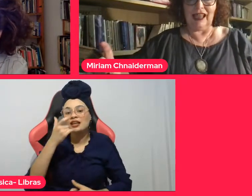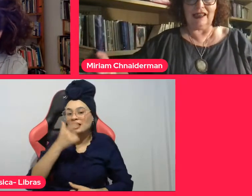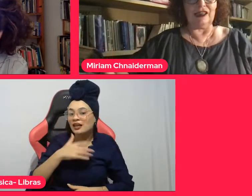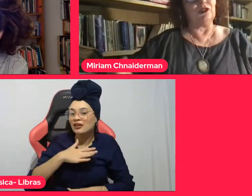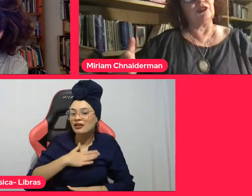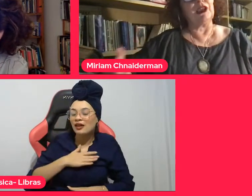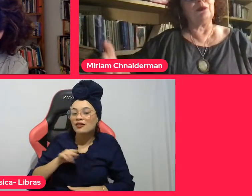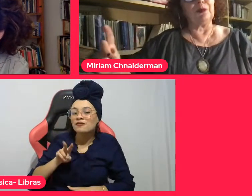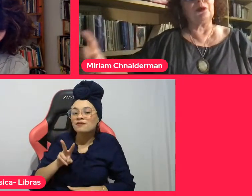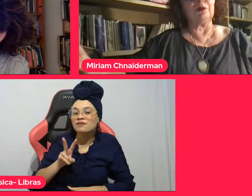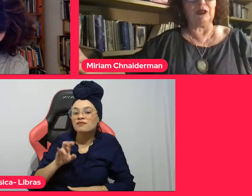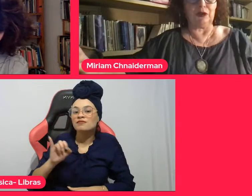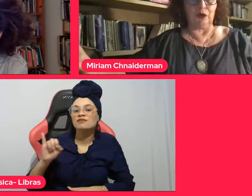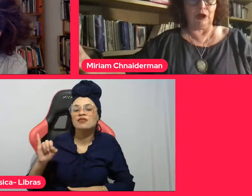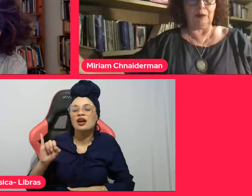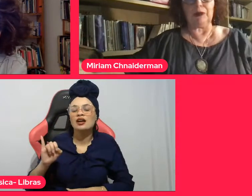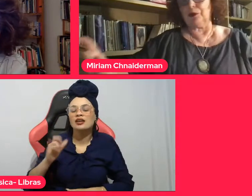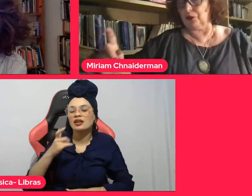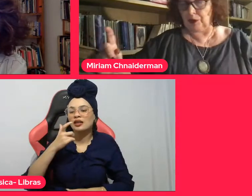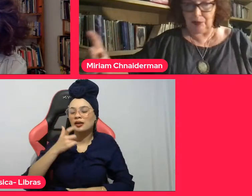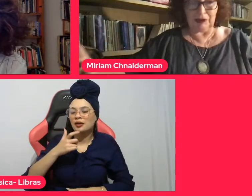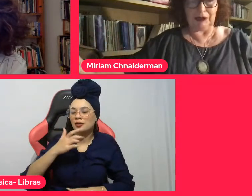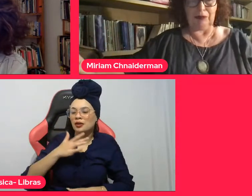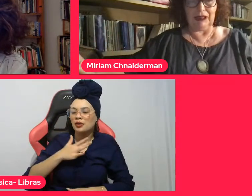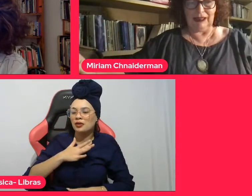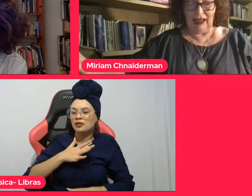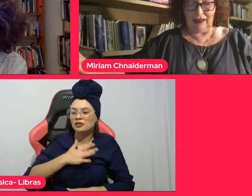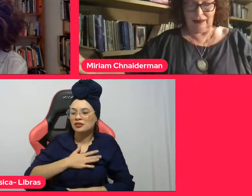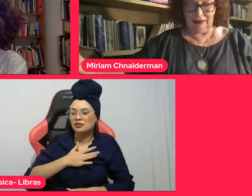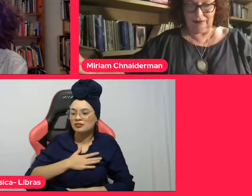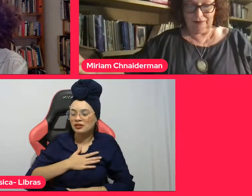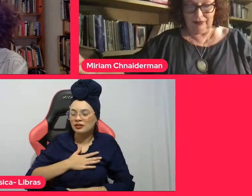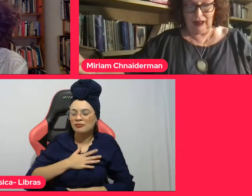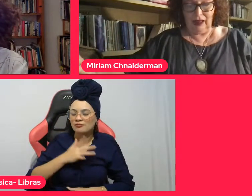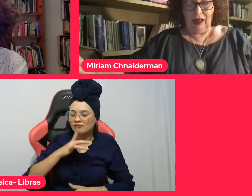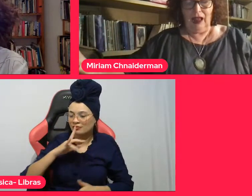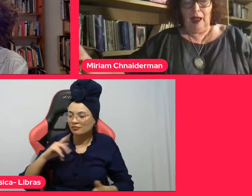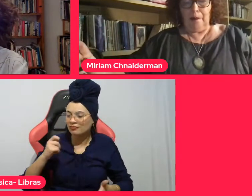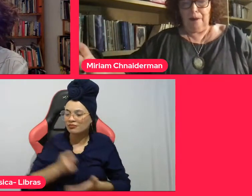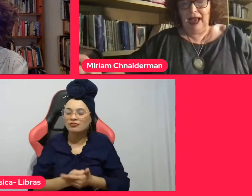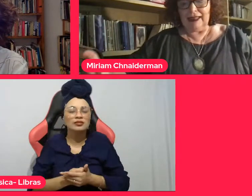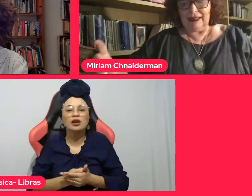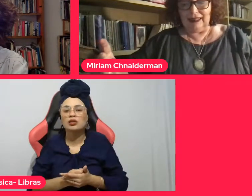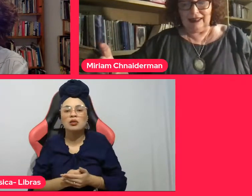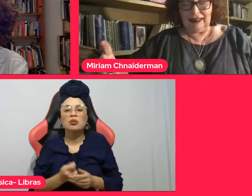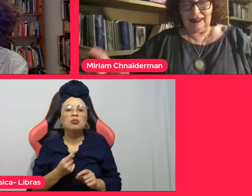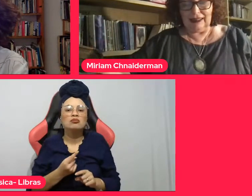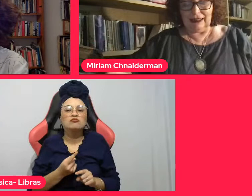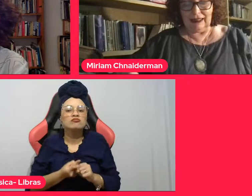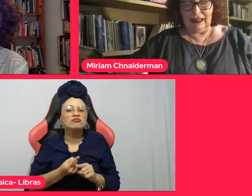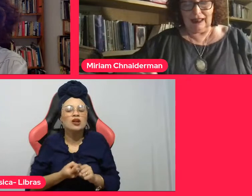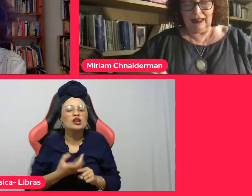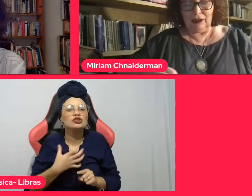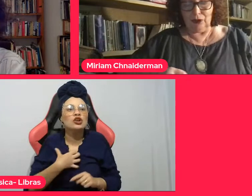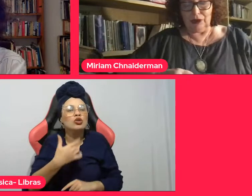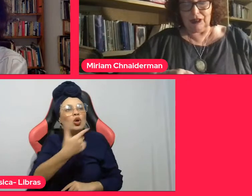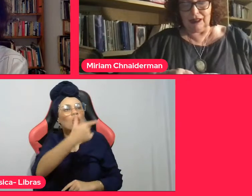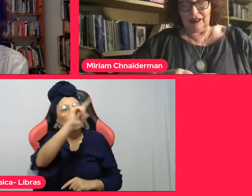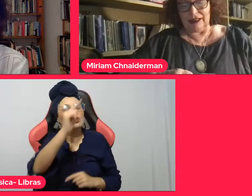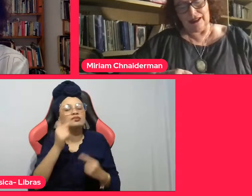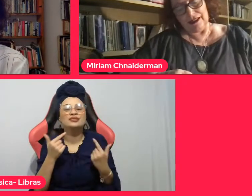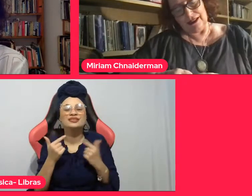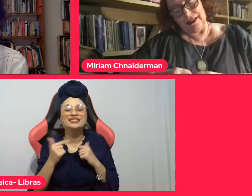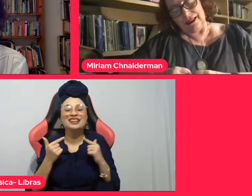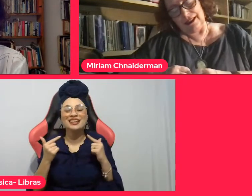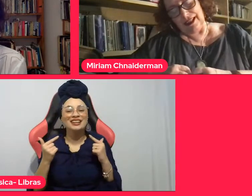de ser andarilho não por uma escolha, mas por uma impossibilidade. Mas existe isso